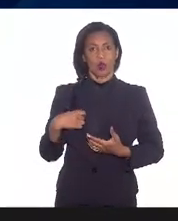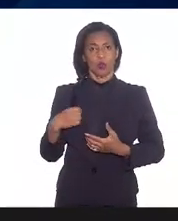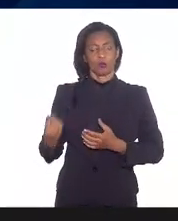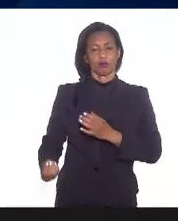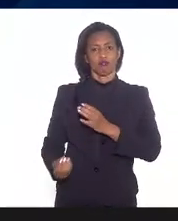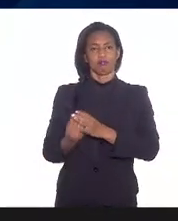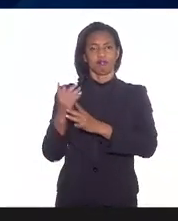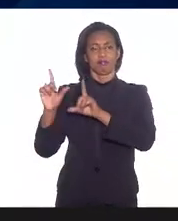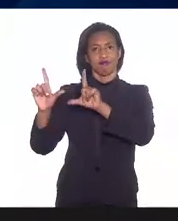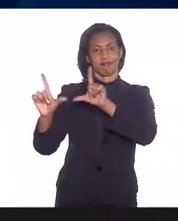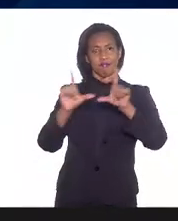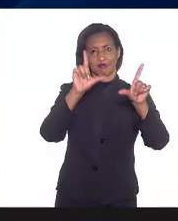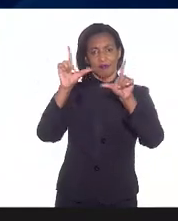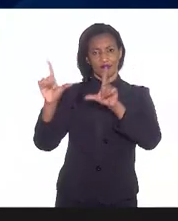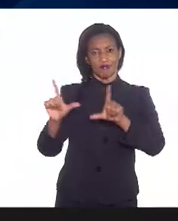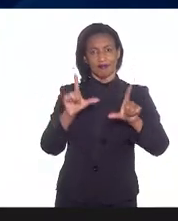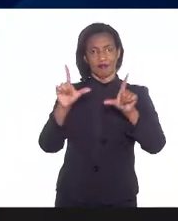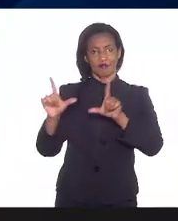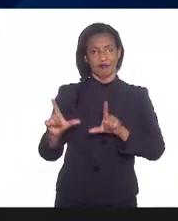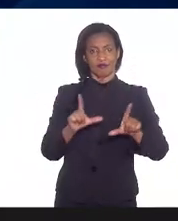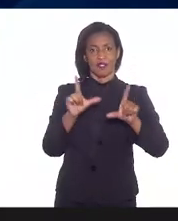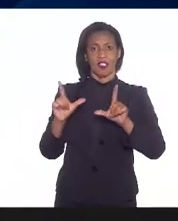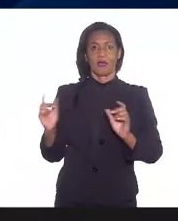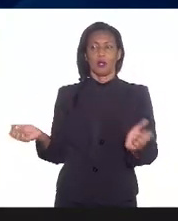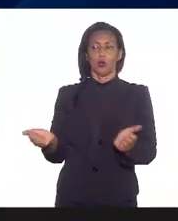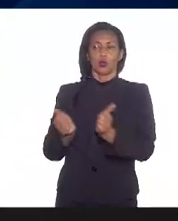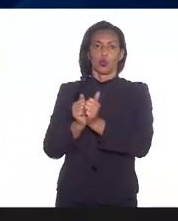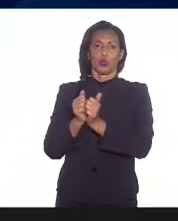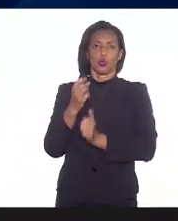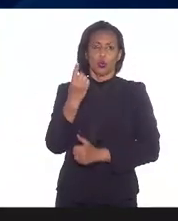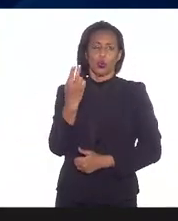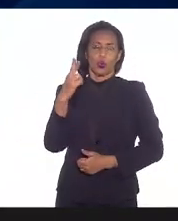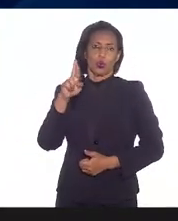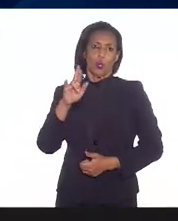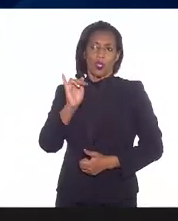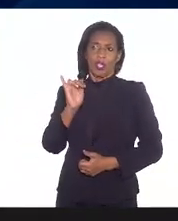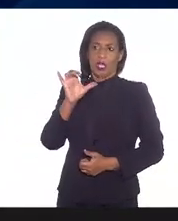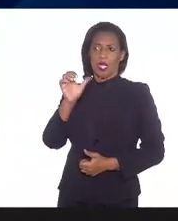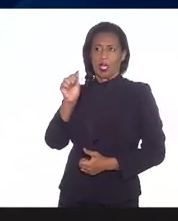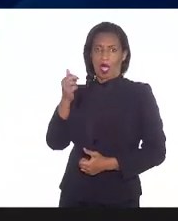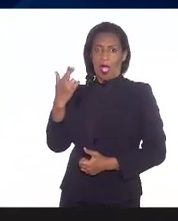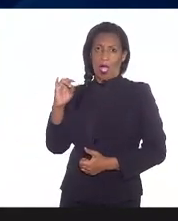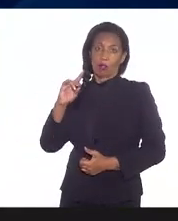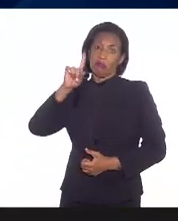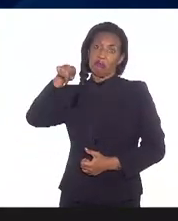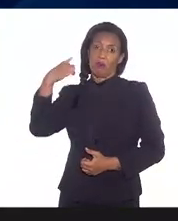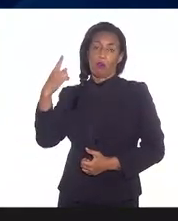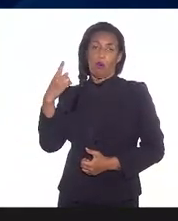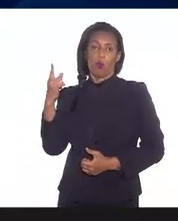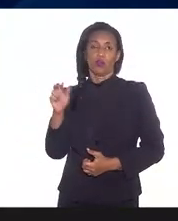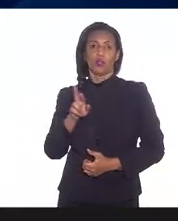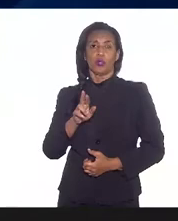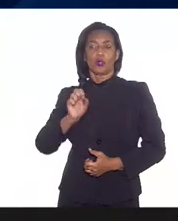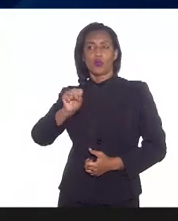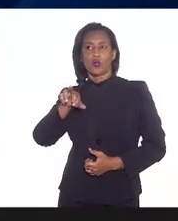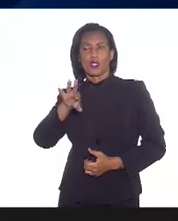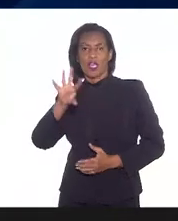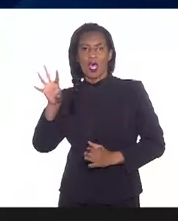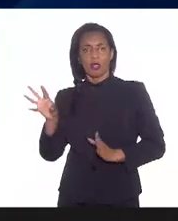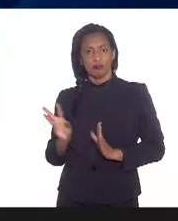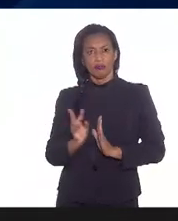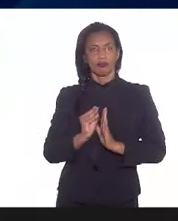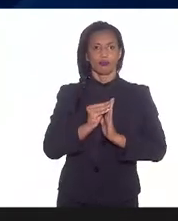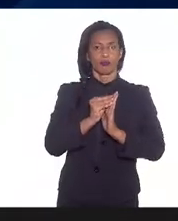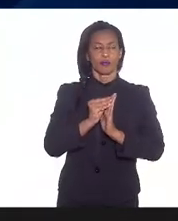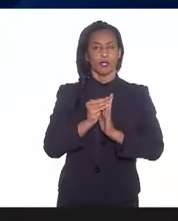falar com, junto com o doutor Ricardo, talvez o Sérgio queira depois complementar alguma coisa da apresentação